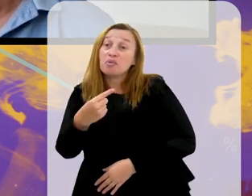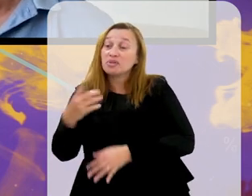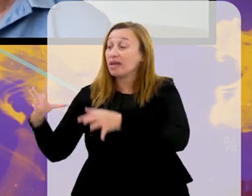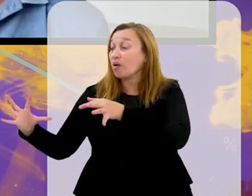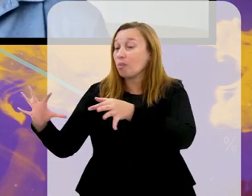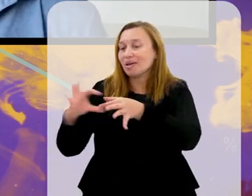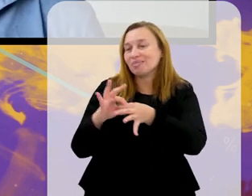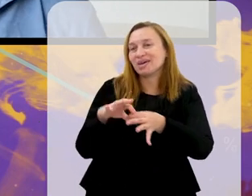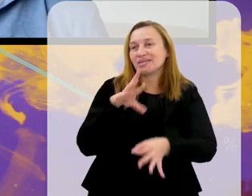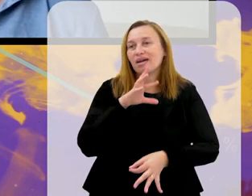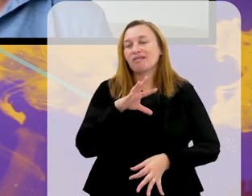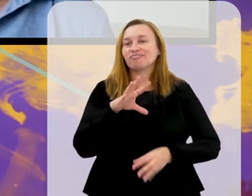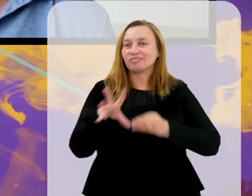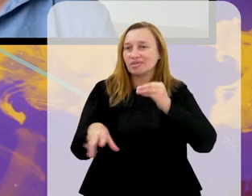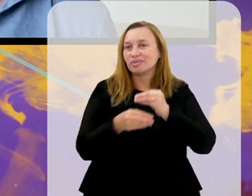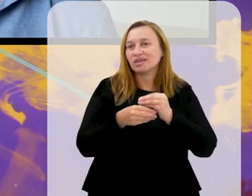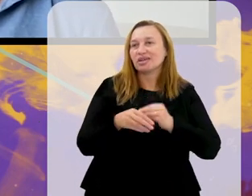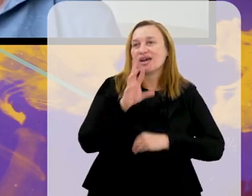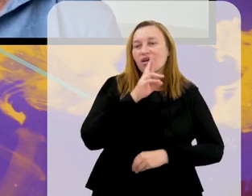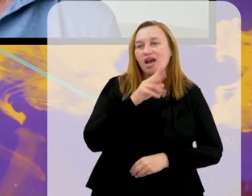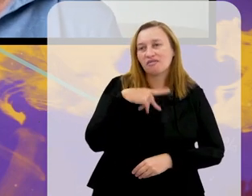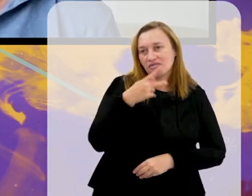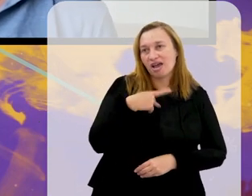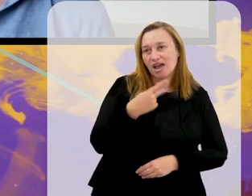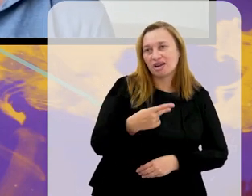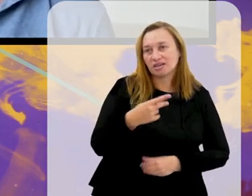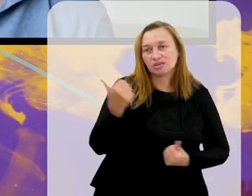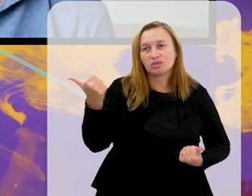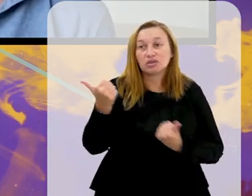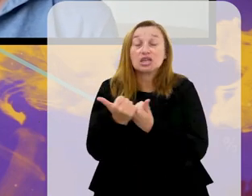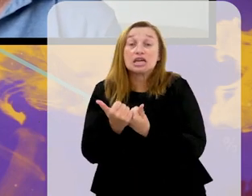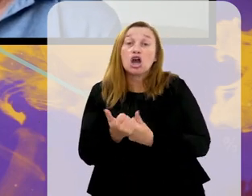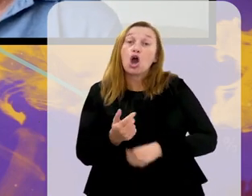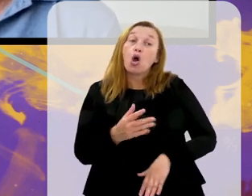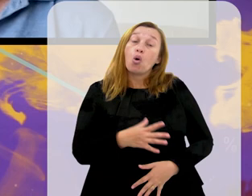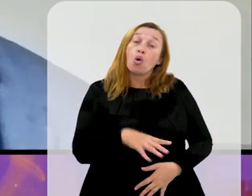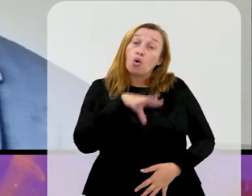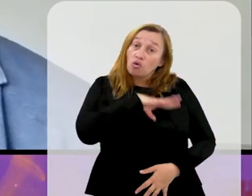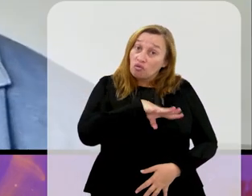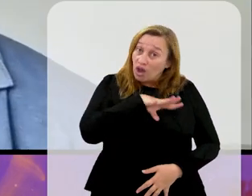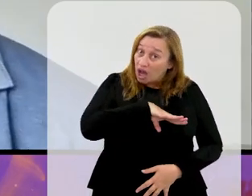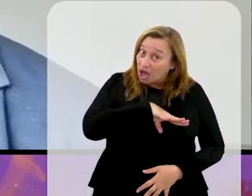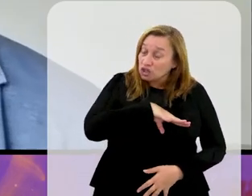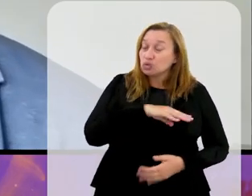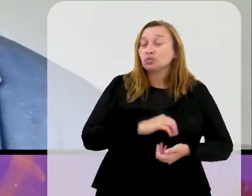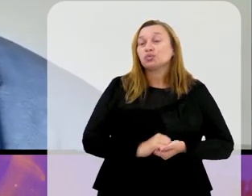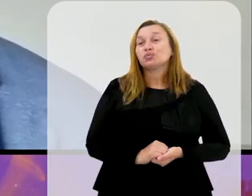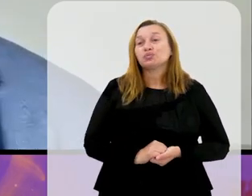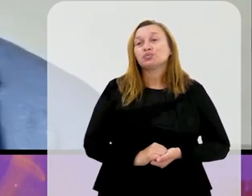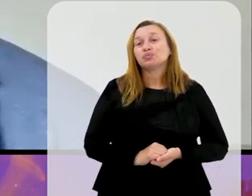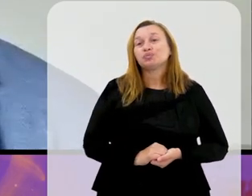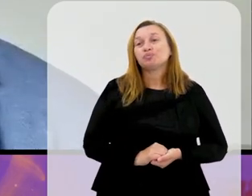complementa a resposta do auxiliar. No caso do Vasco, dos...